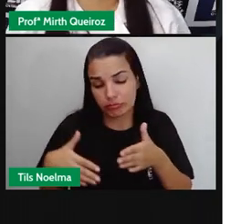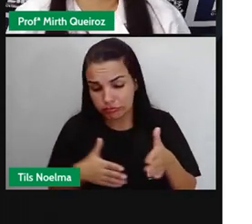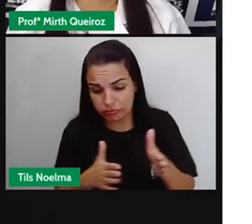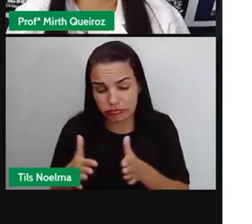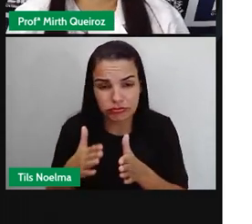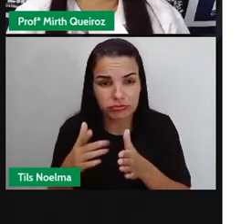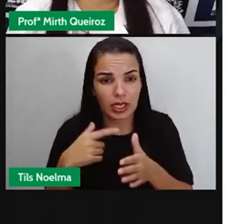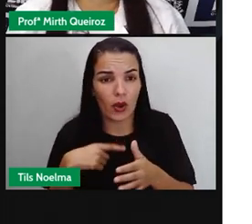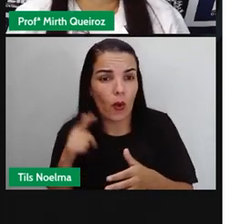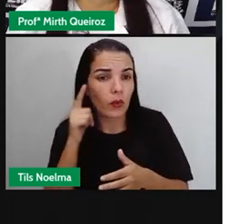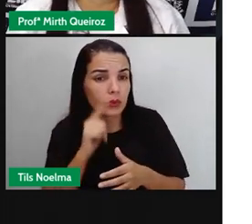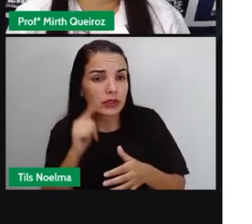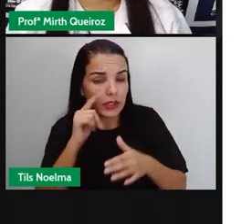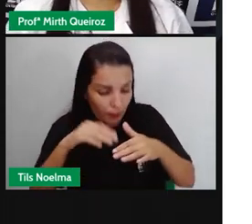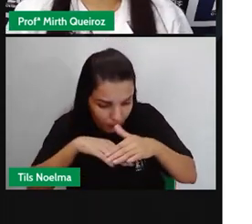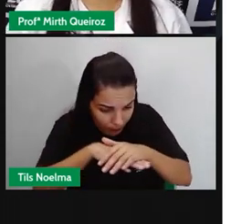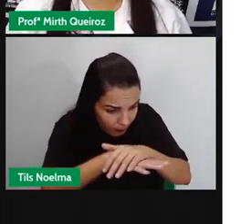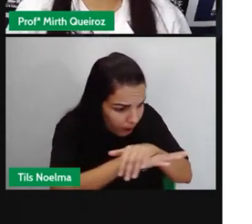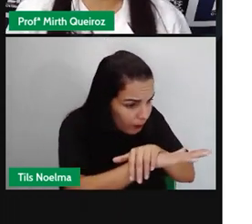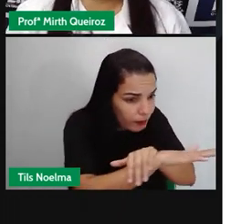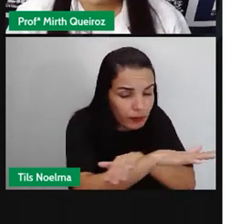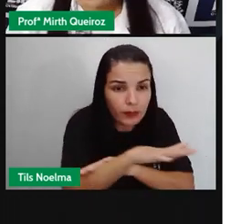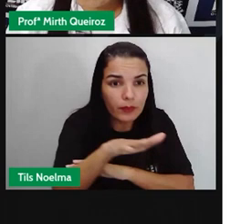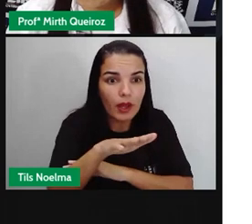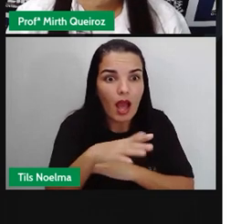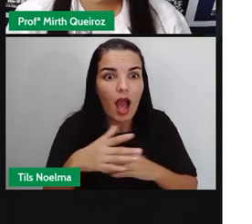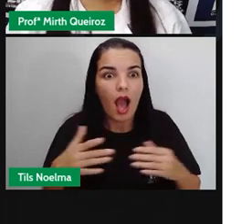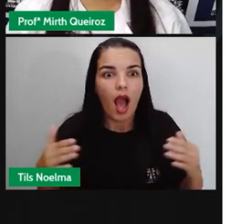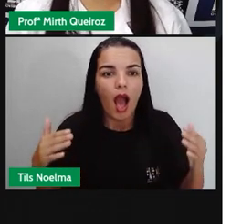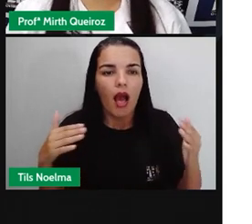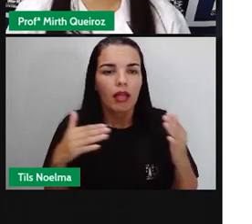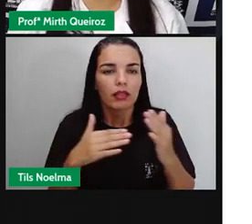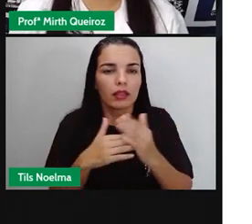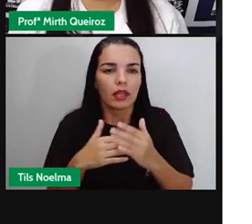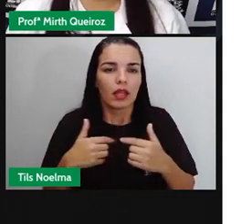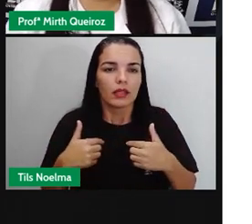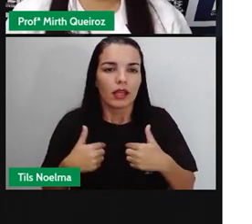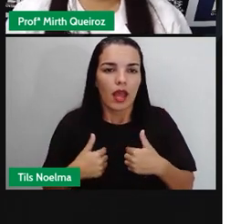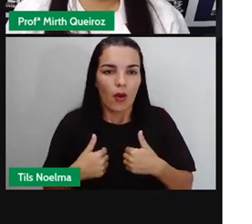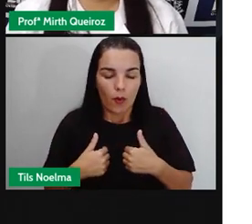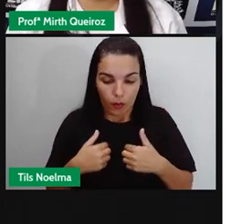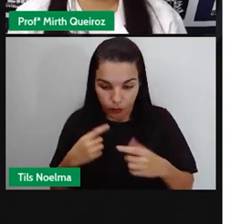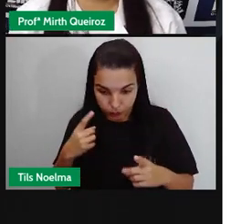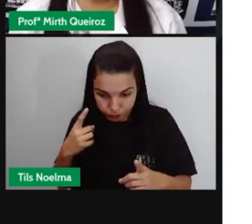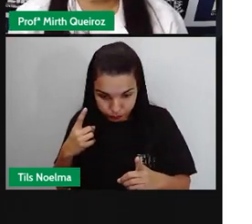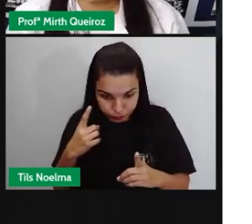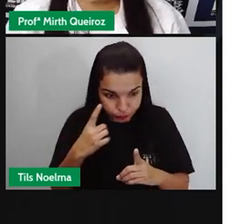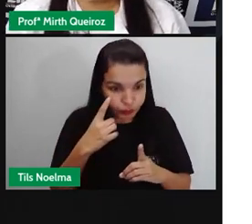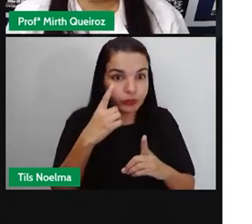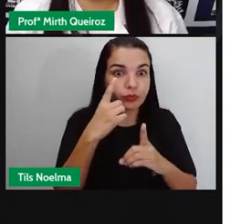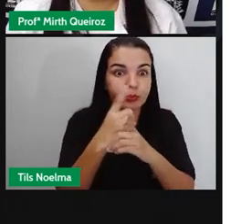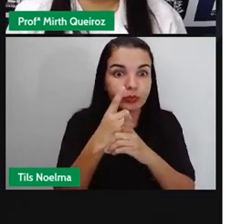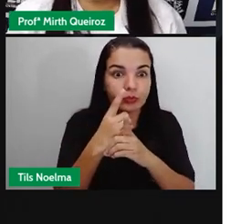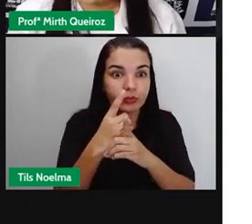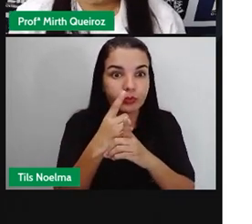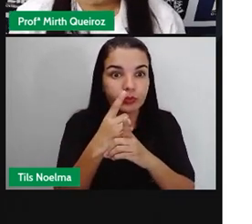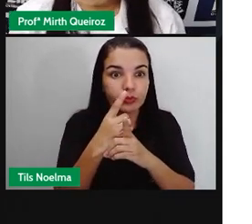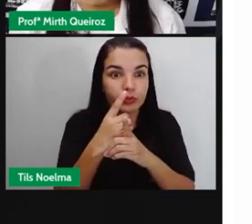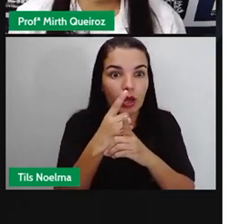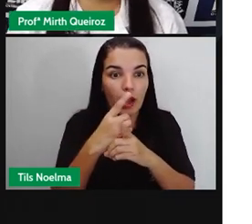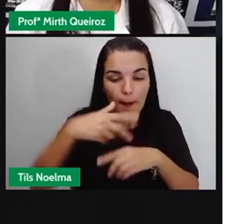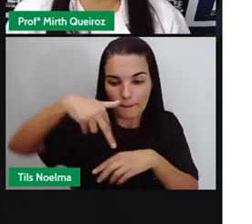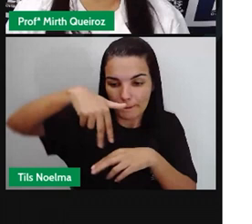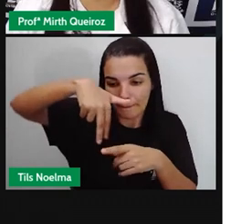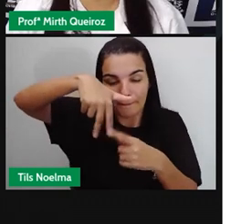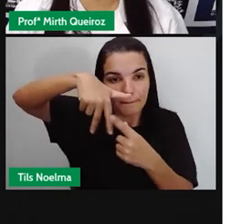a margem do rio e não conseguia também. Até que eu me deparei com as pernas de uma aluna que estava